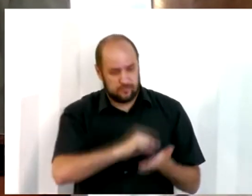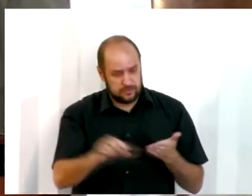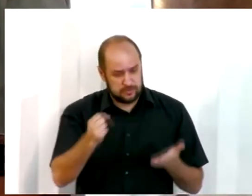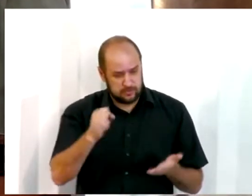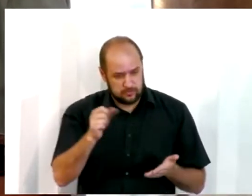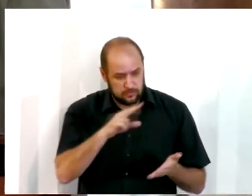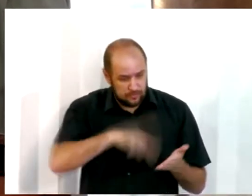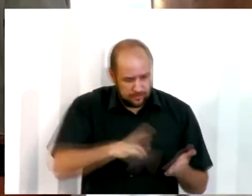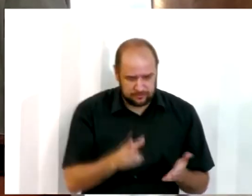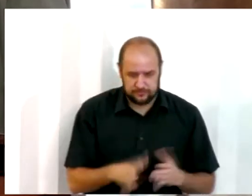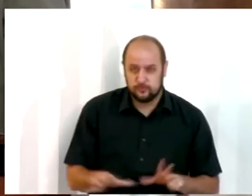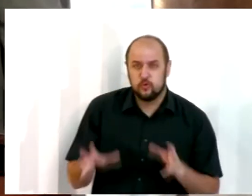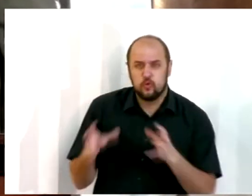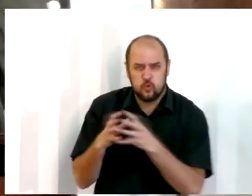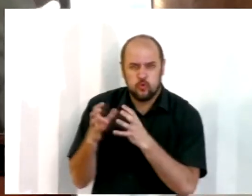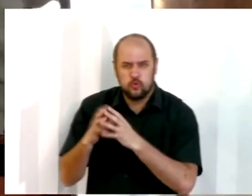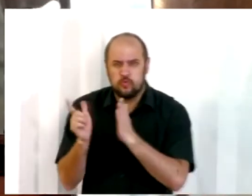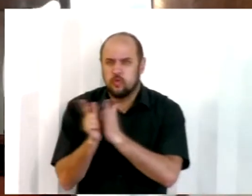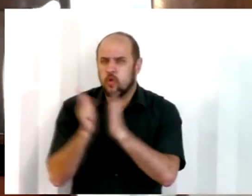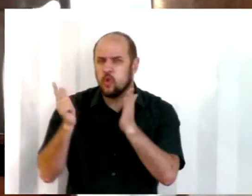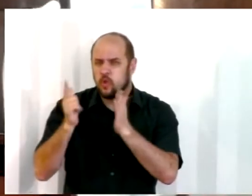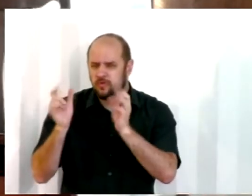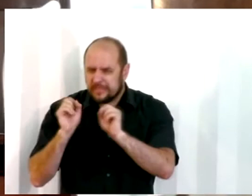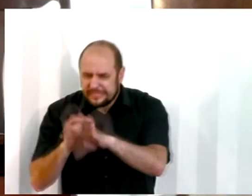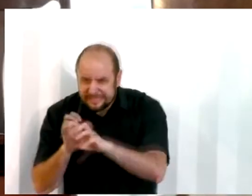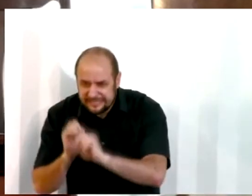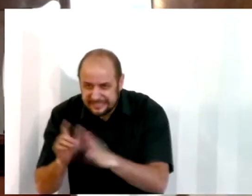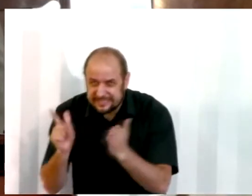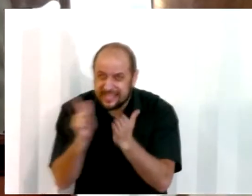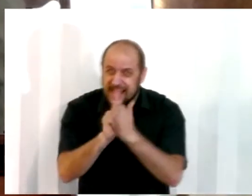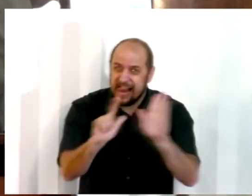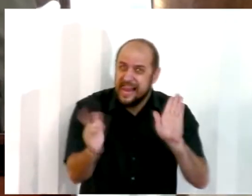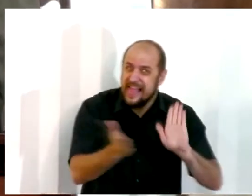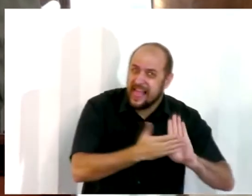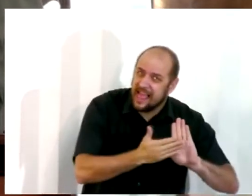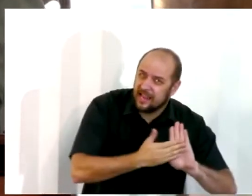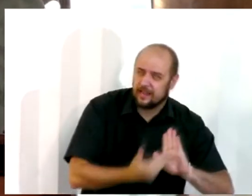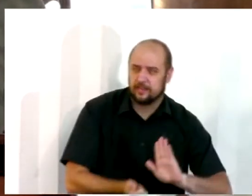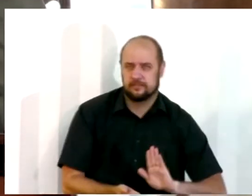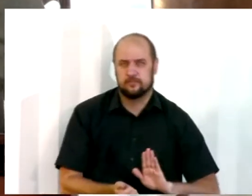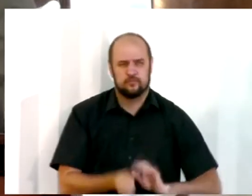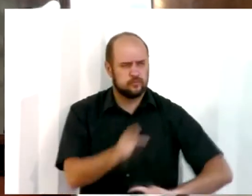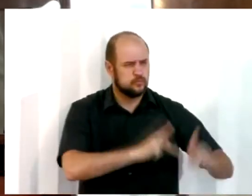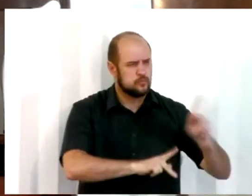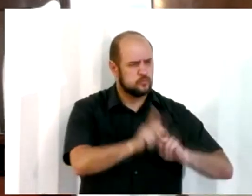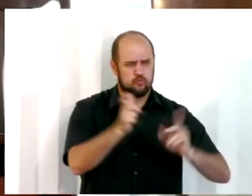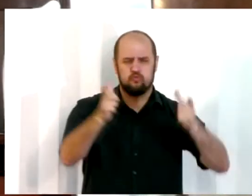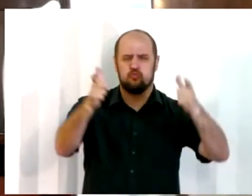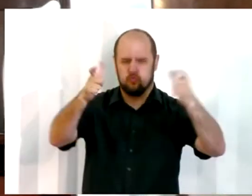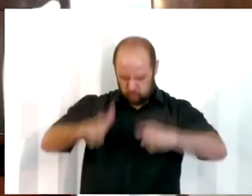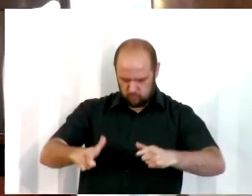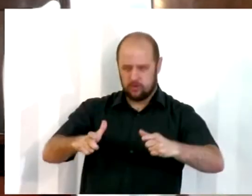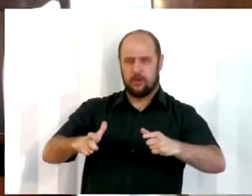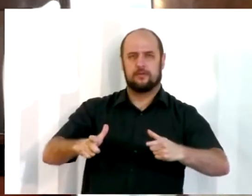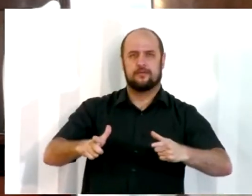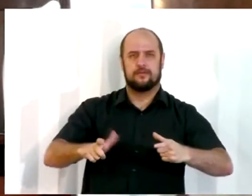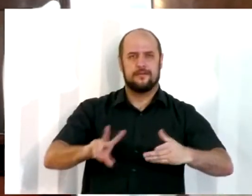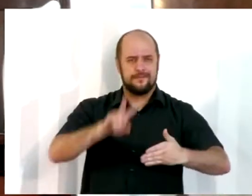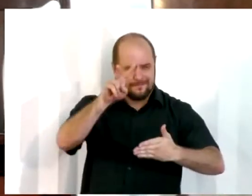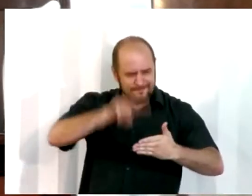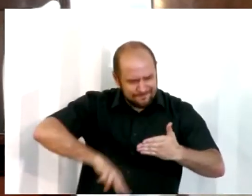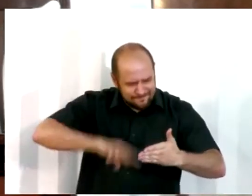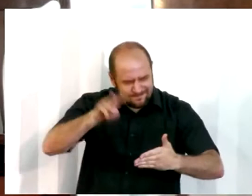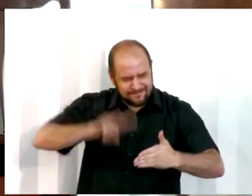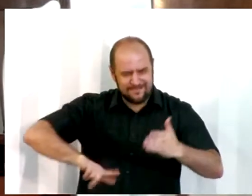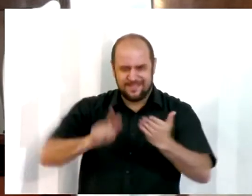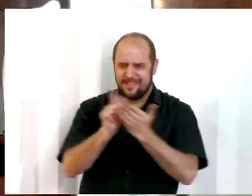mais uma vez, e os levitas ensinavam o povo na lei e o povo estava no seu lugar. Leram no livro da